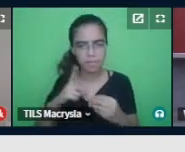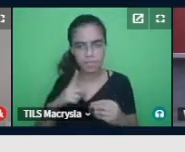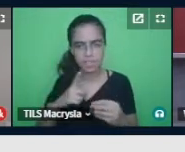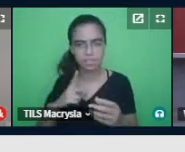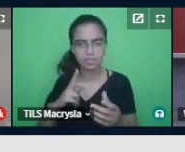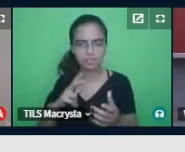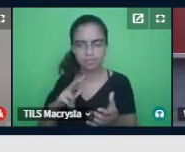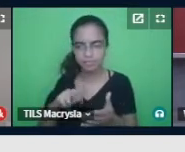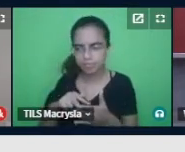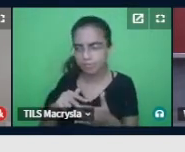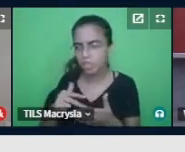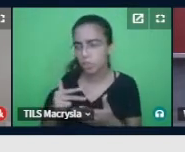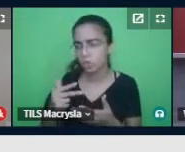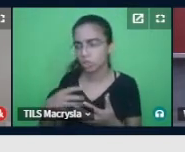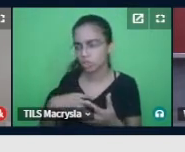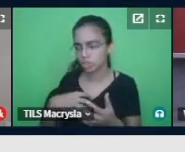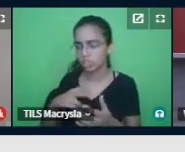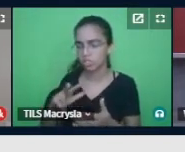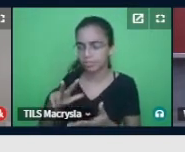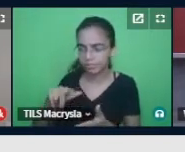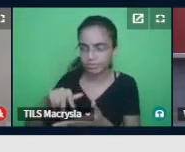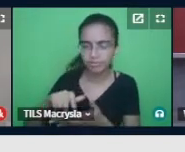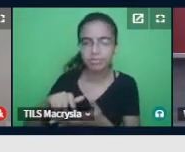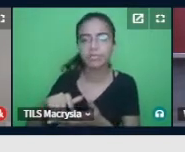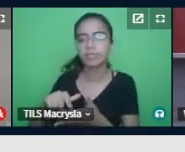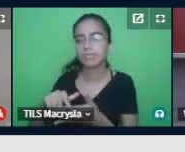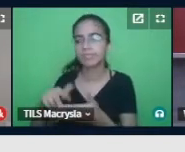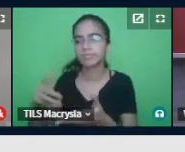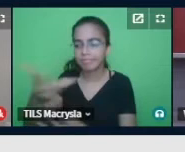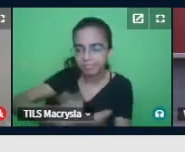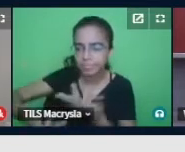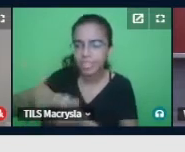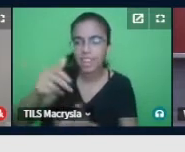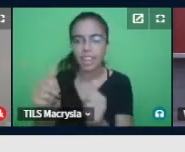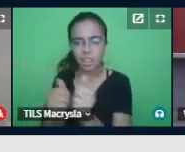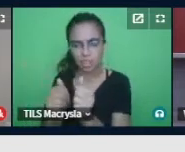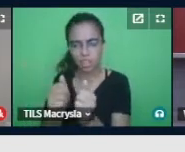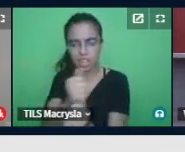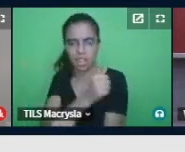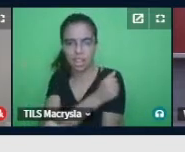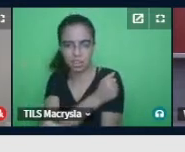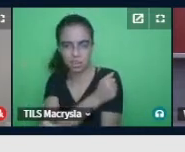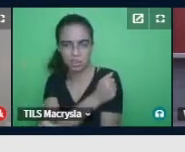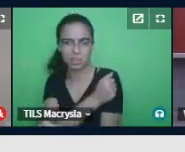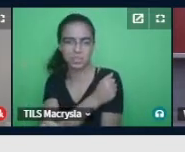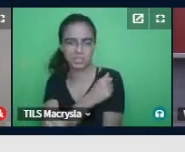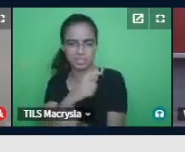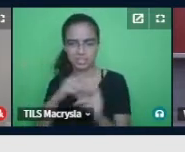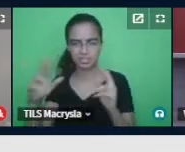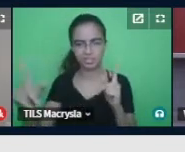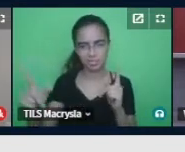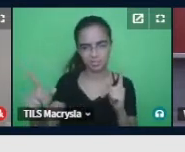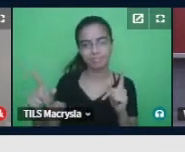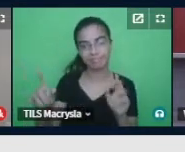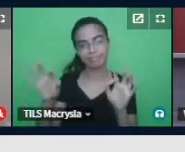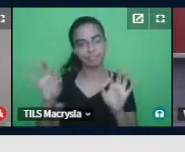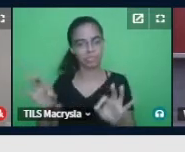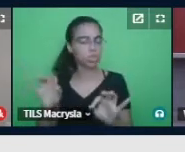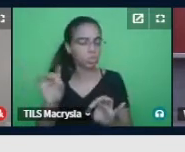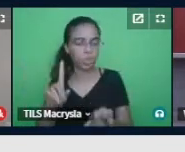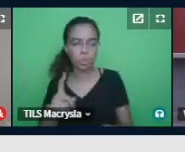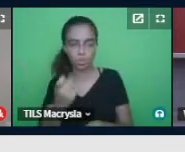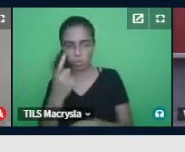abordagem dela, ela sim, minha abordagem, com certeza, e não só em relação ao Téria, mas em relação a todas as deficiências.